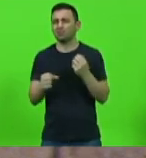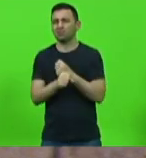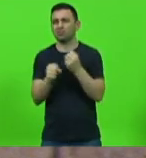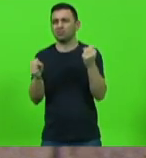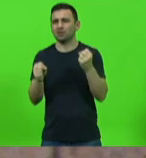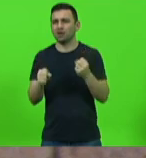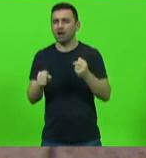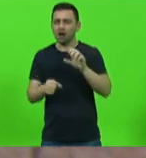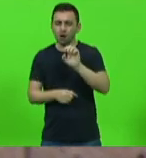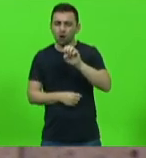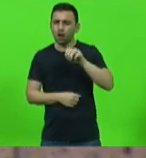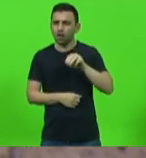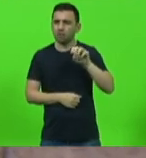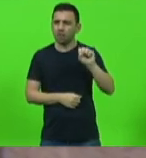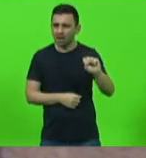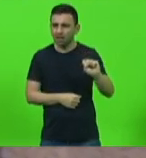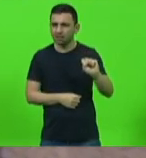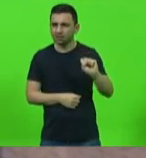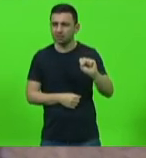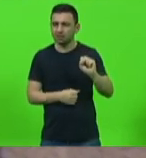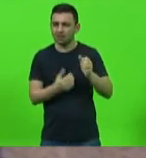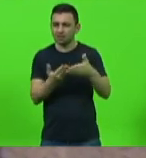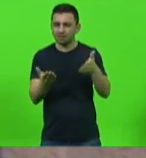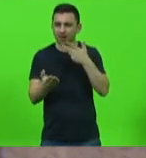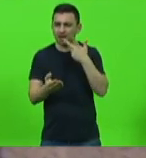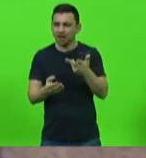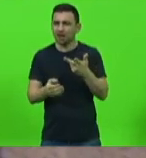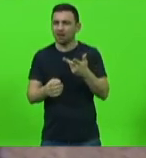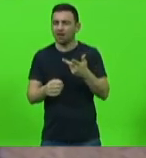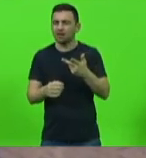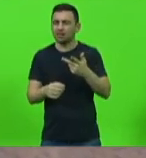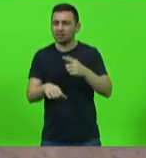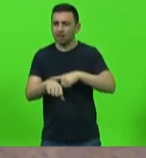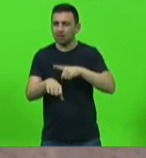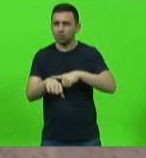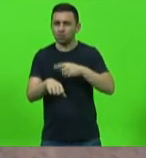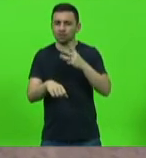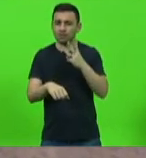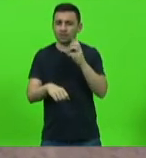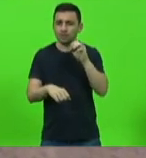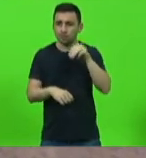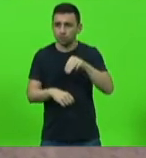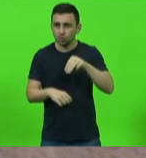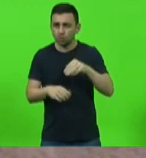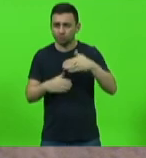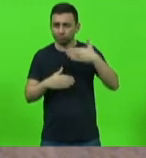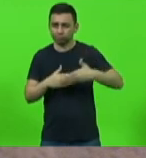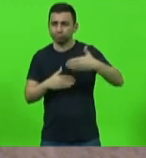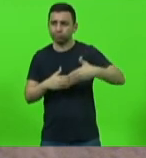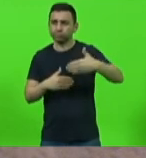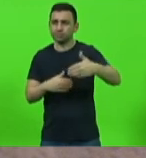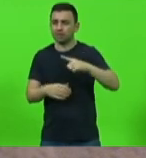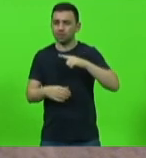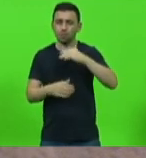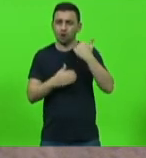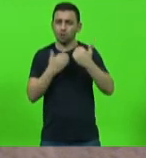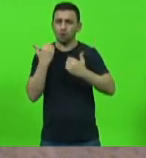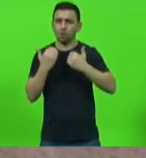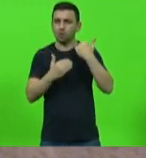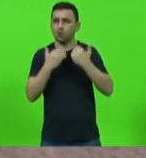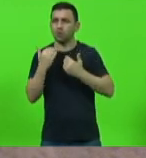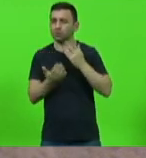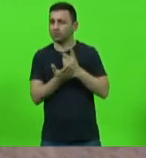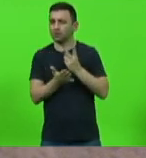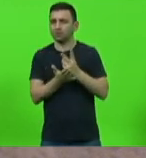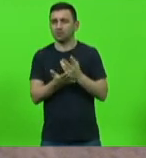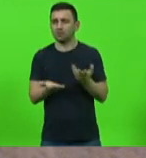Mundial da Saúde nos disse que a cada 30 minutos temos uma vítima fatal por causa